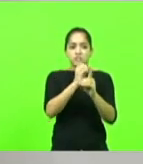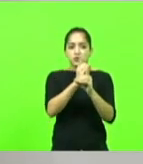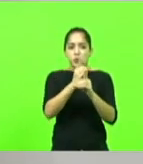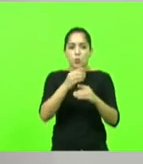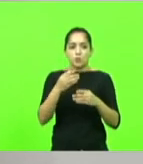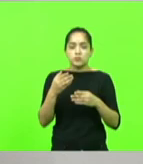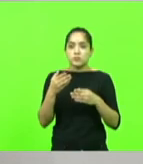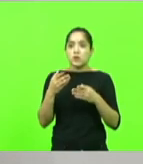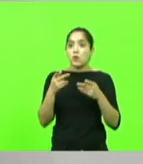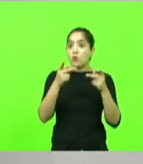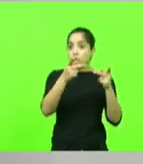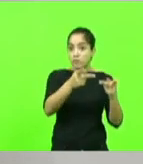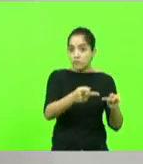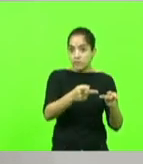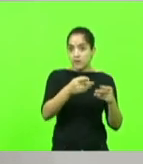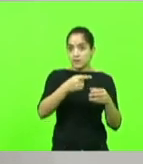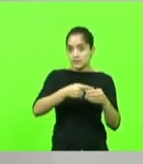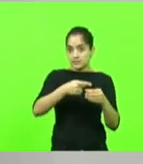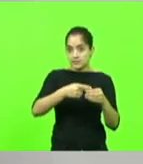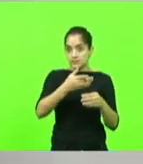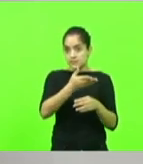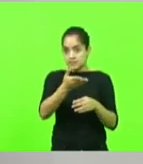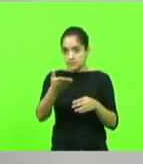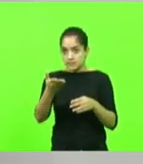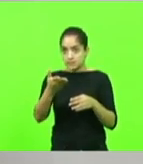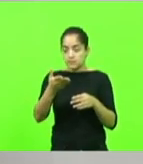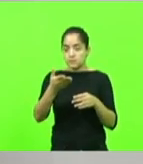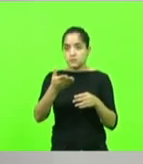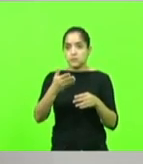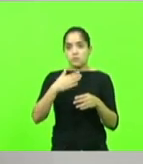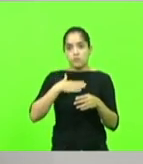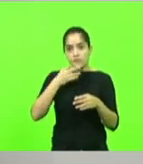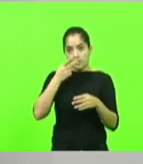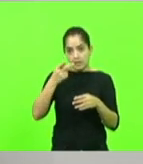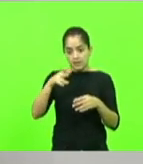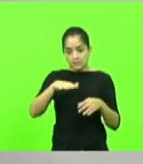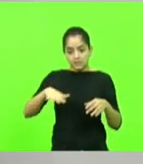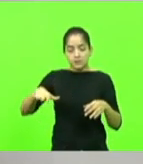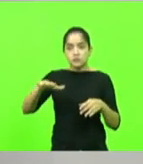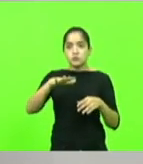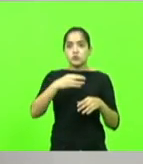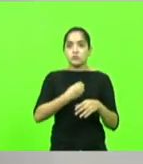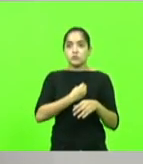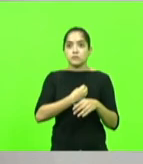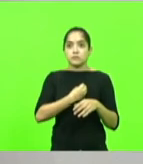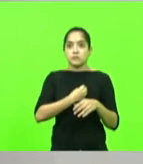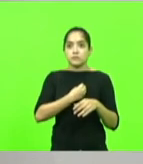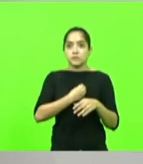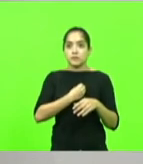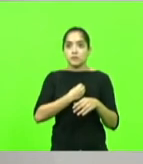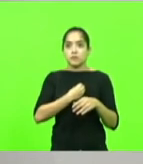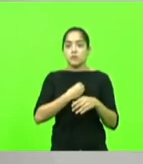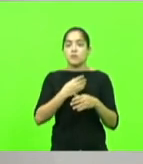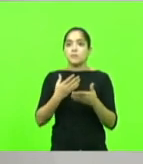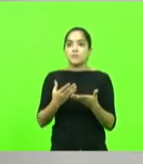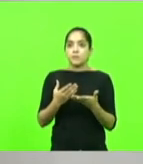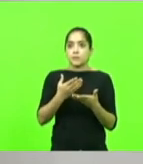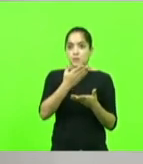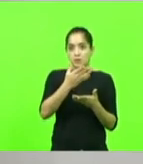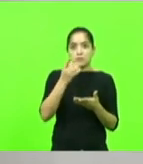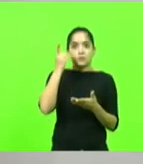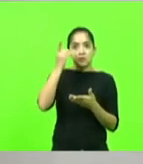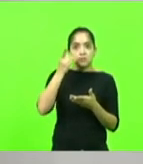as cidades do estado, pelo seguinte, somando-se, vou falar da minha região, e não é uma questão político-partidária, somando-se o que o deputado Fernando